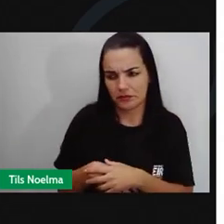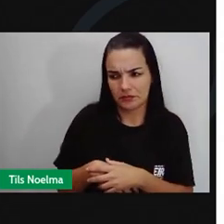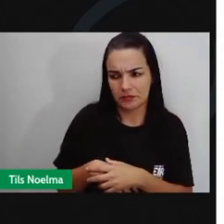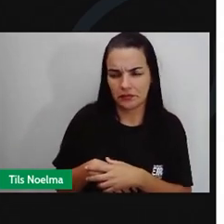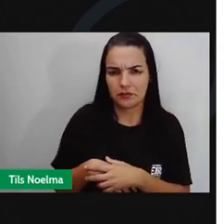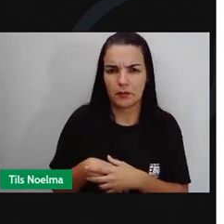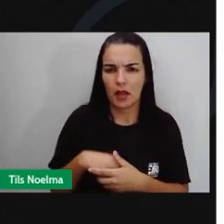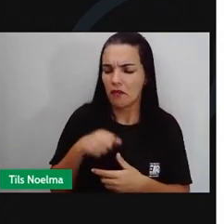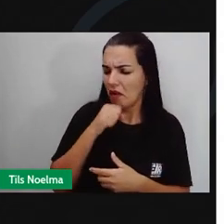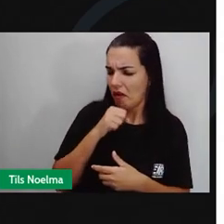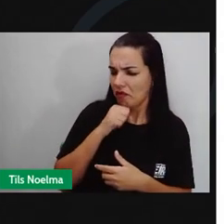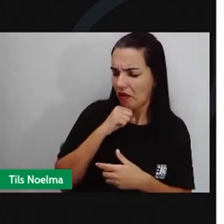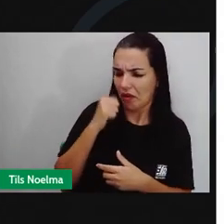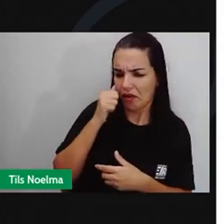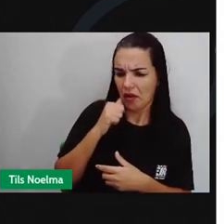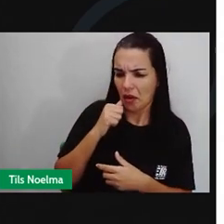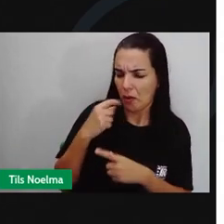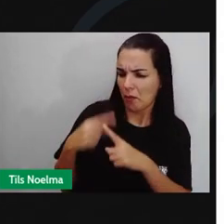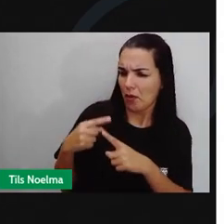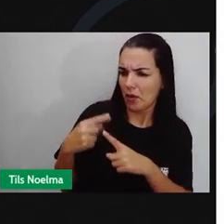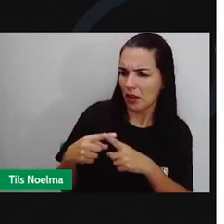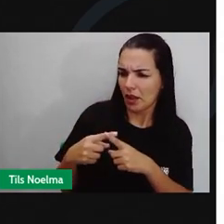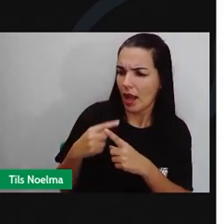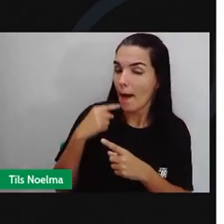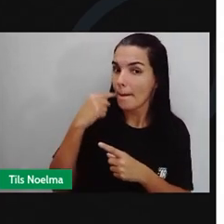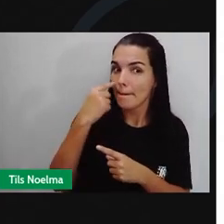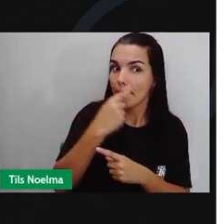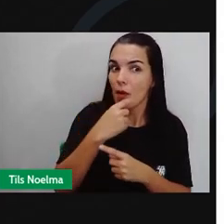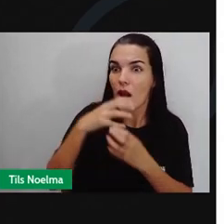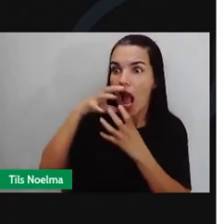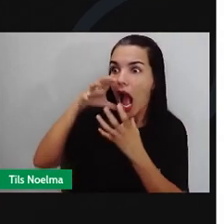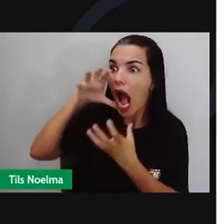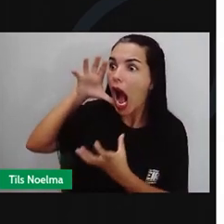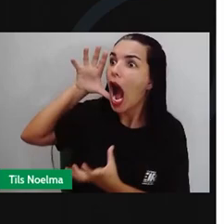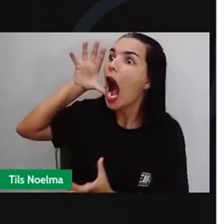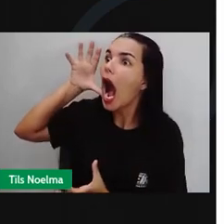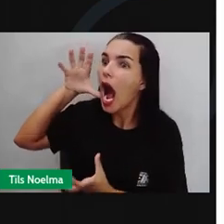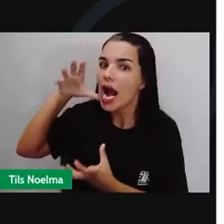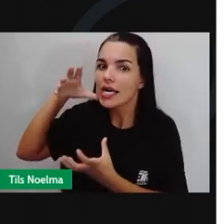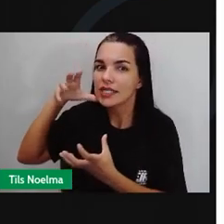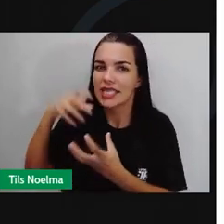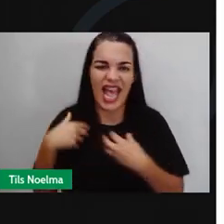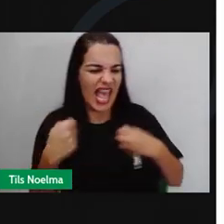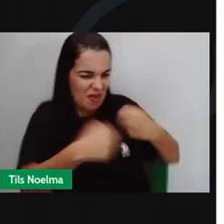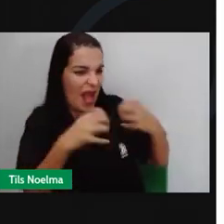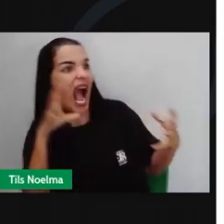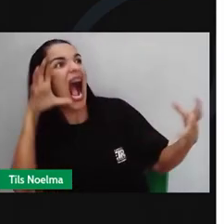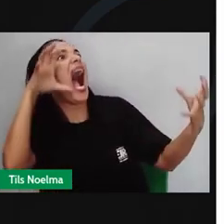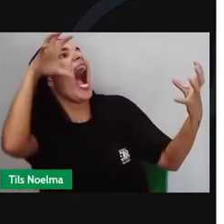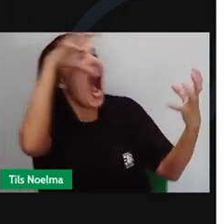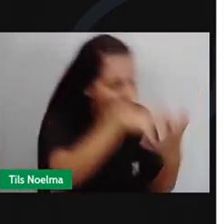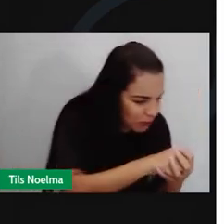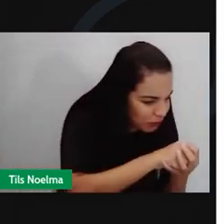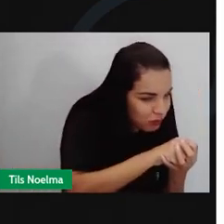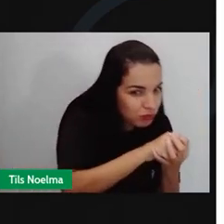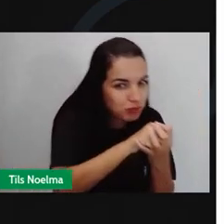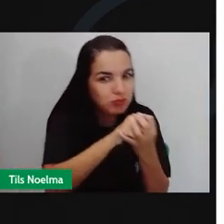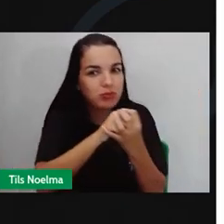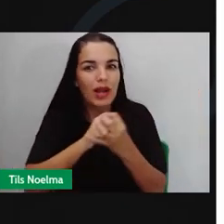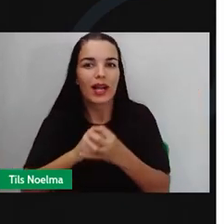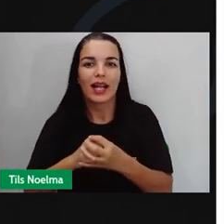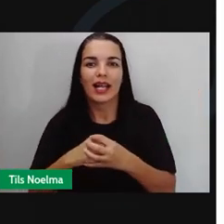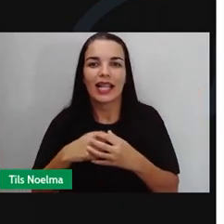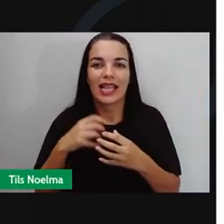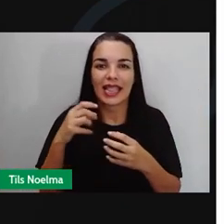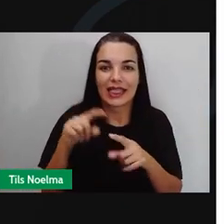Nossa, vovó Para que essa boca tão grande? É para te comer melhor O